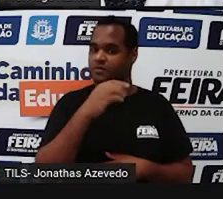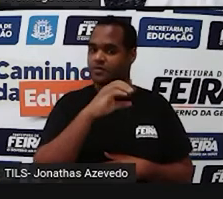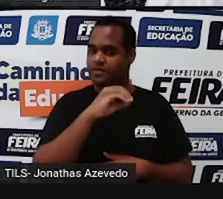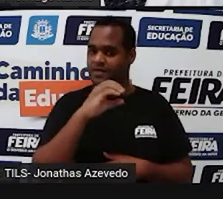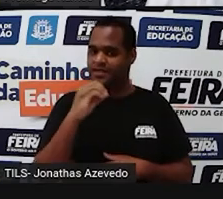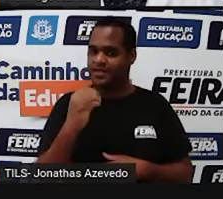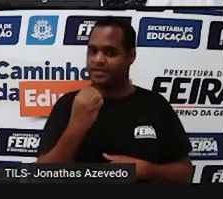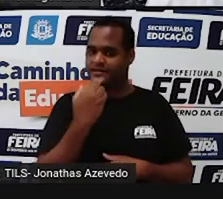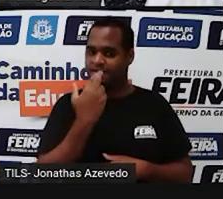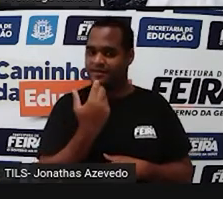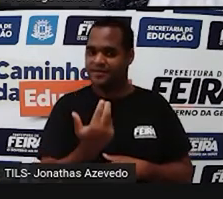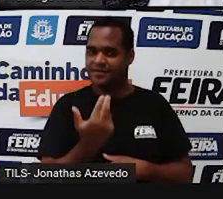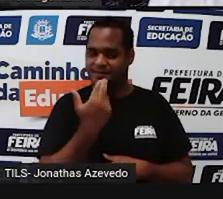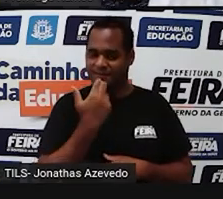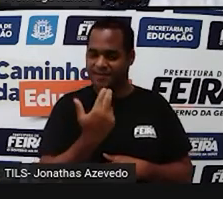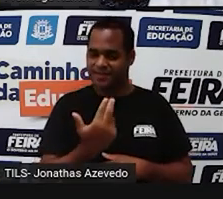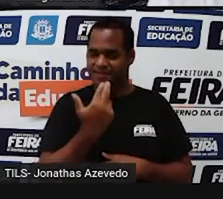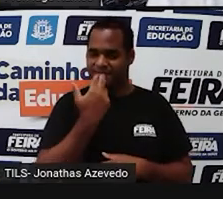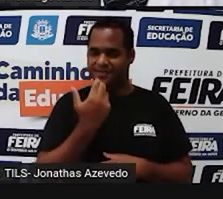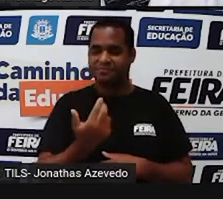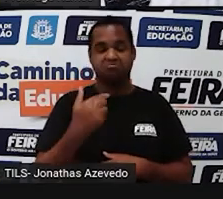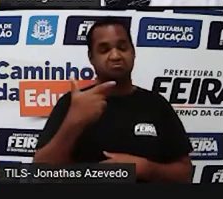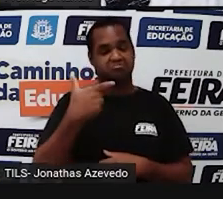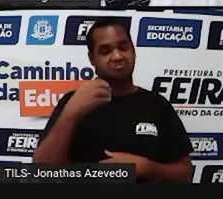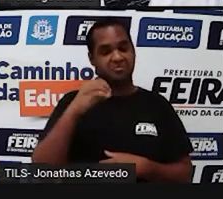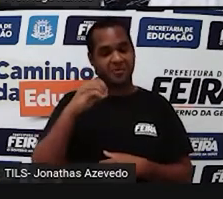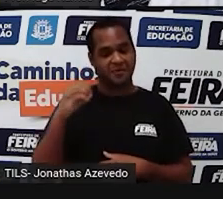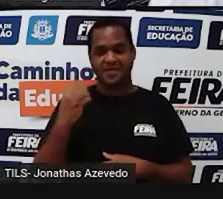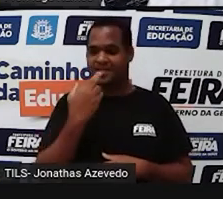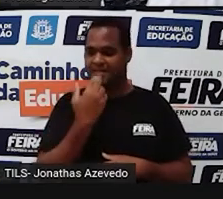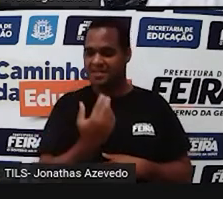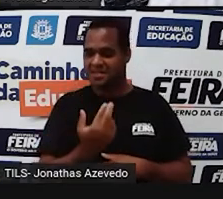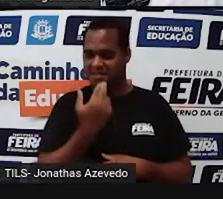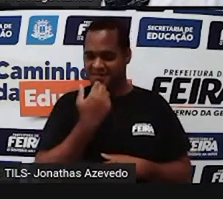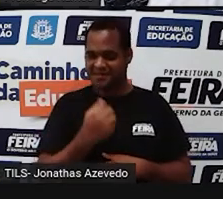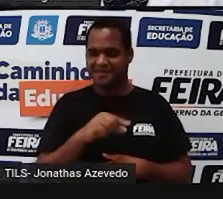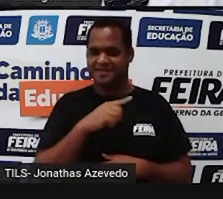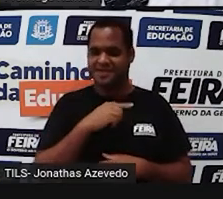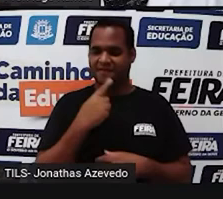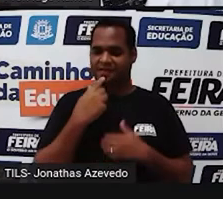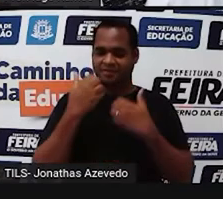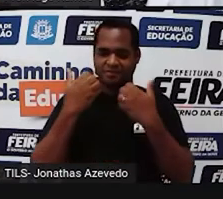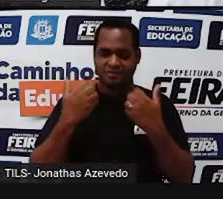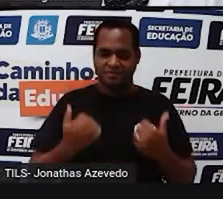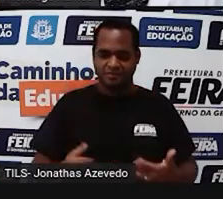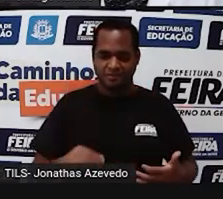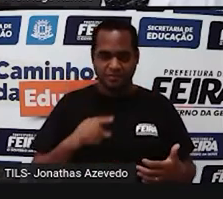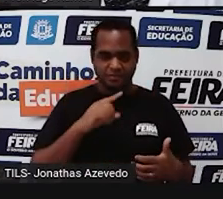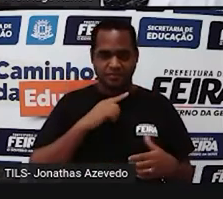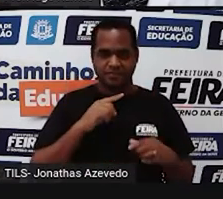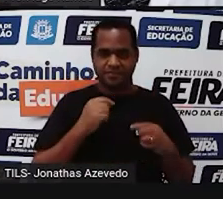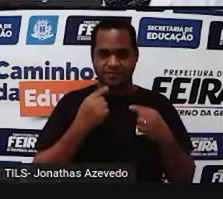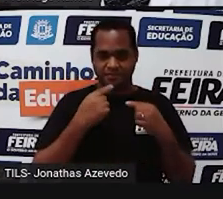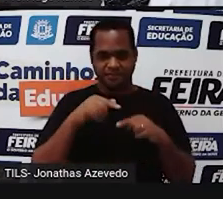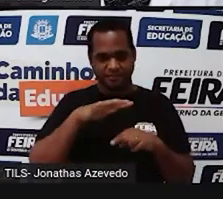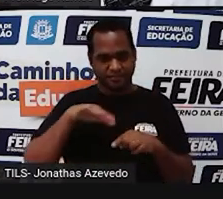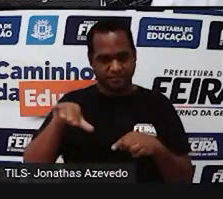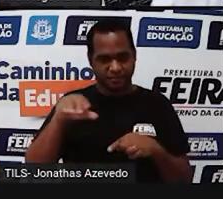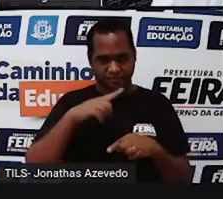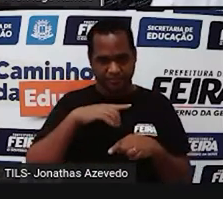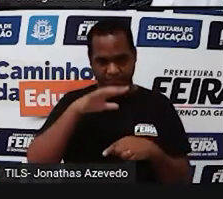200 dialetos, né? 200 dialetos são falados no continente